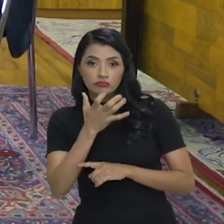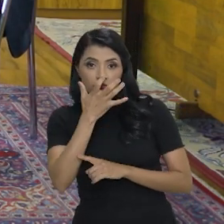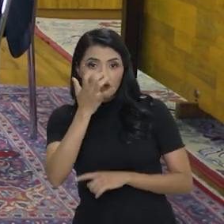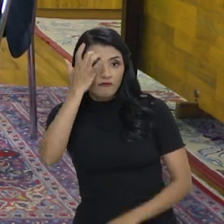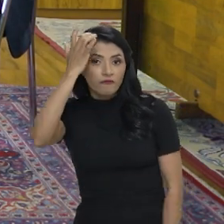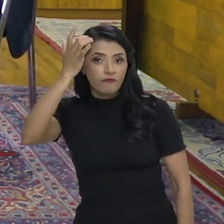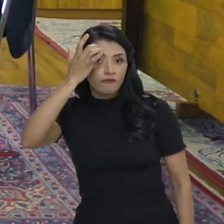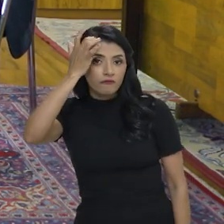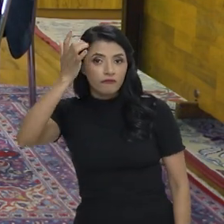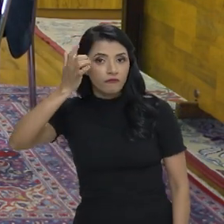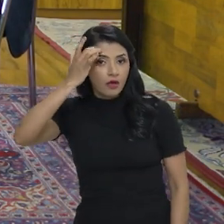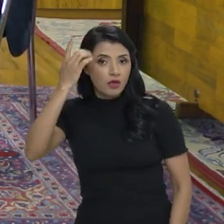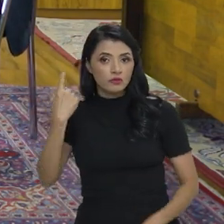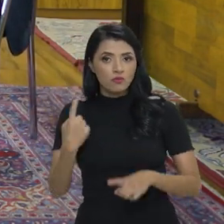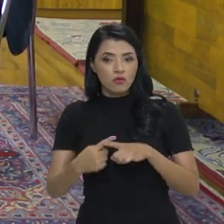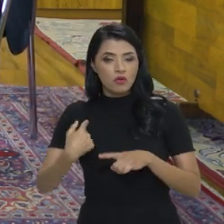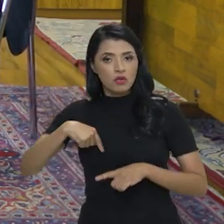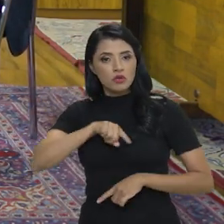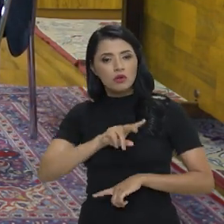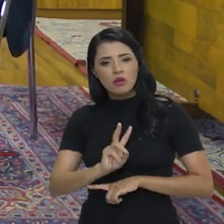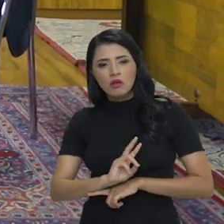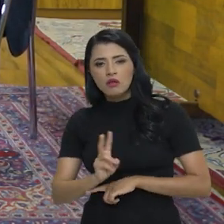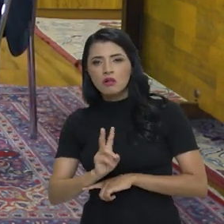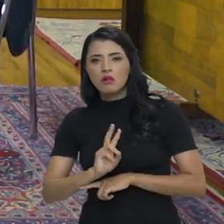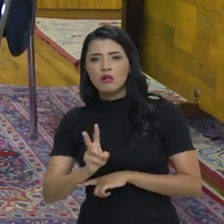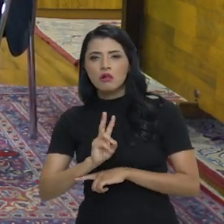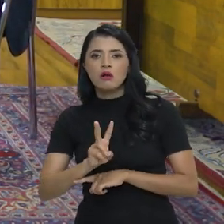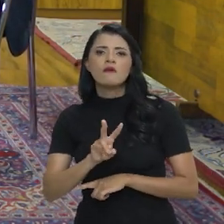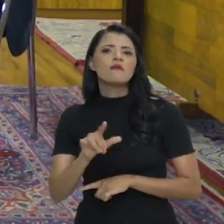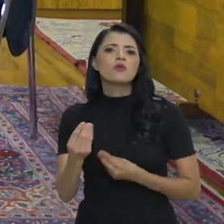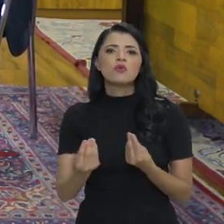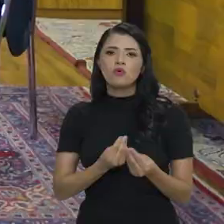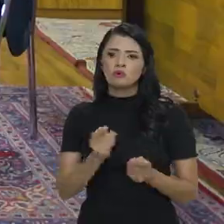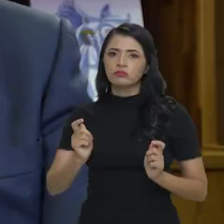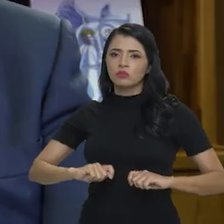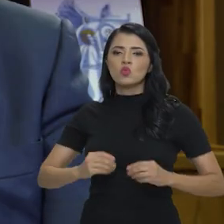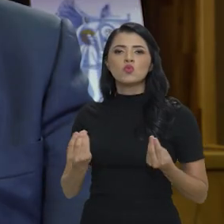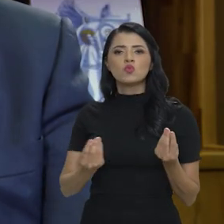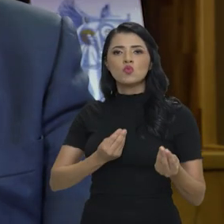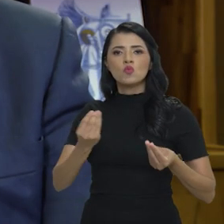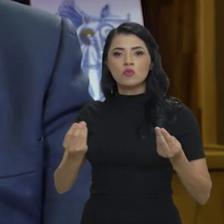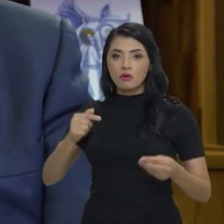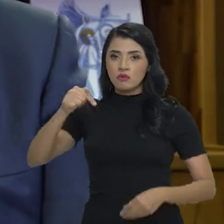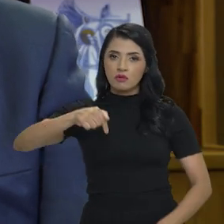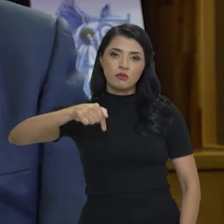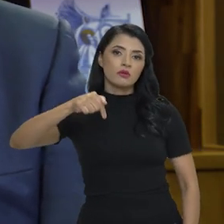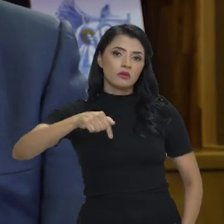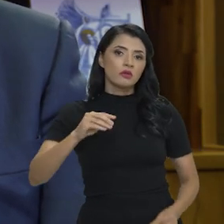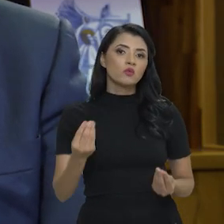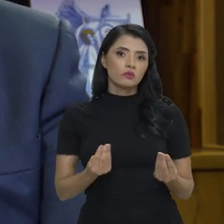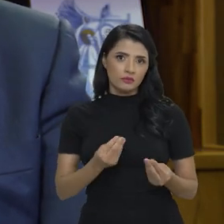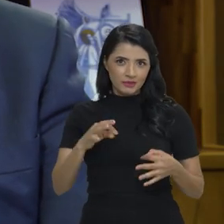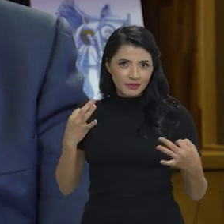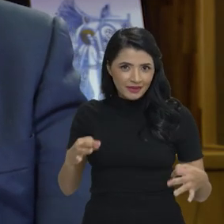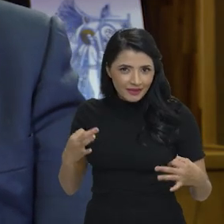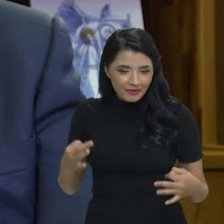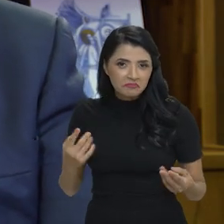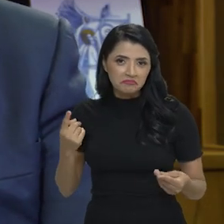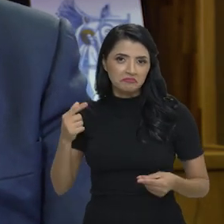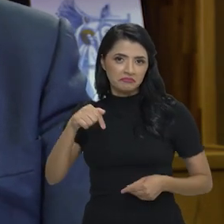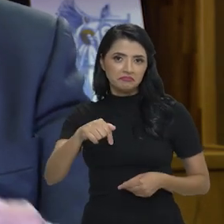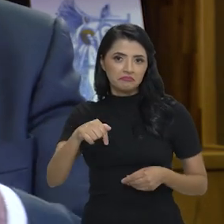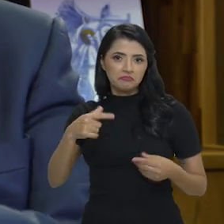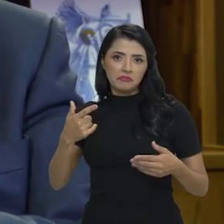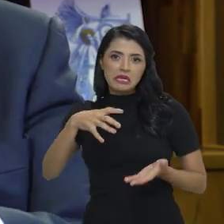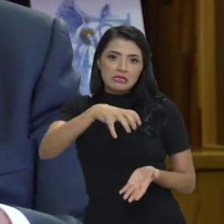fiscalização, porque a nossa fiscalização vai ter a condição de aqui, está certo?